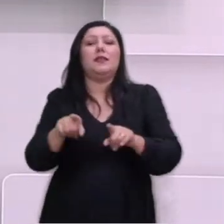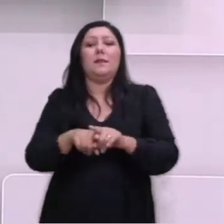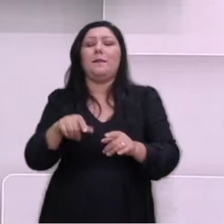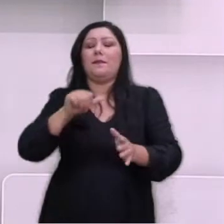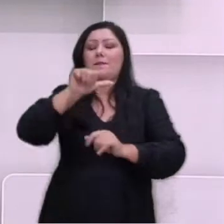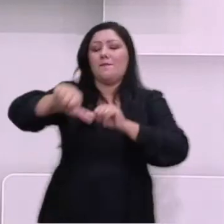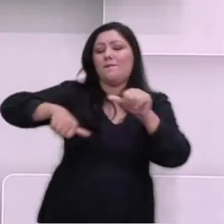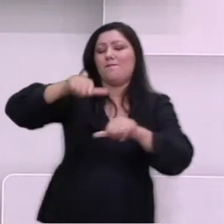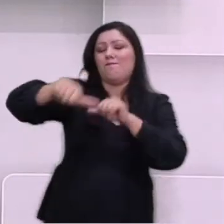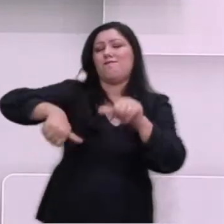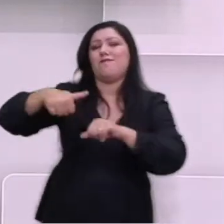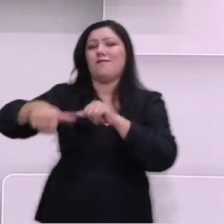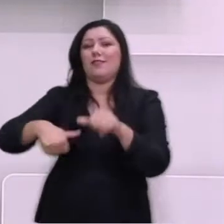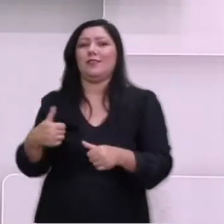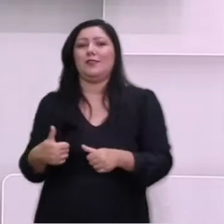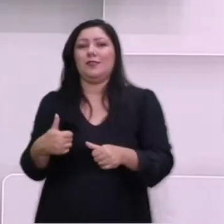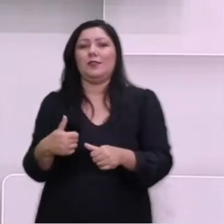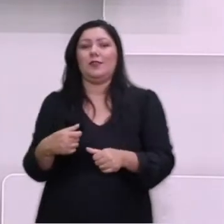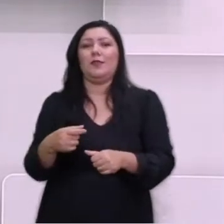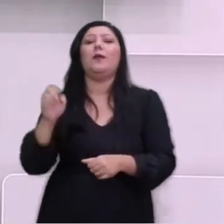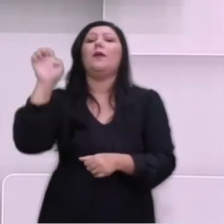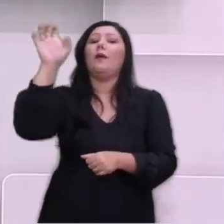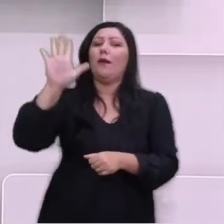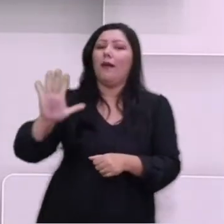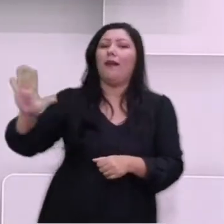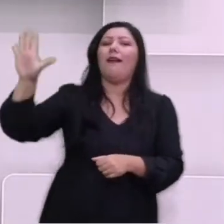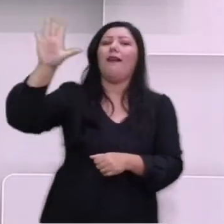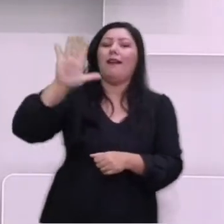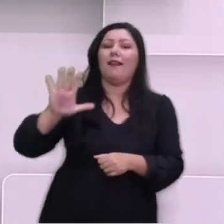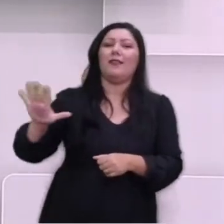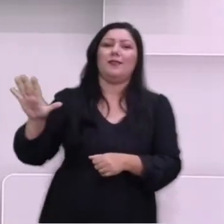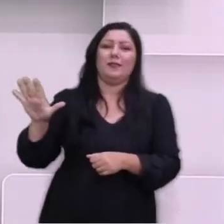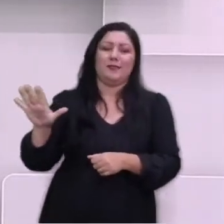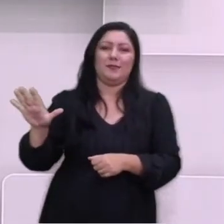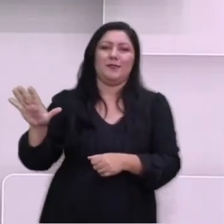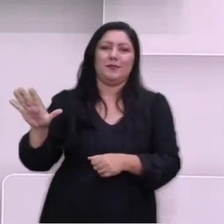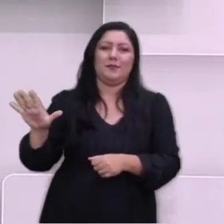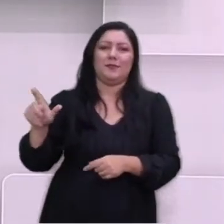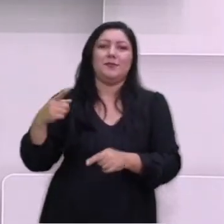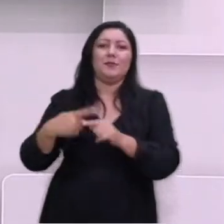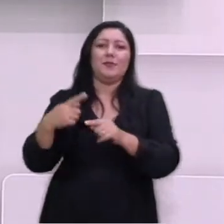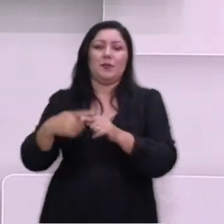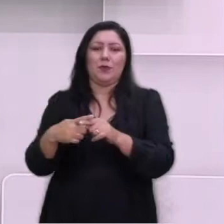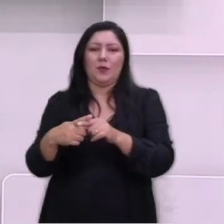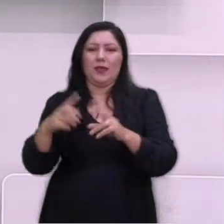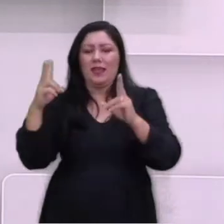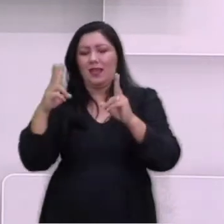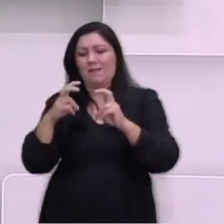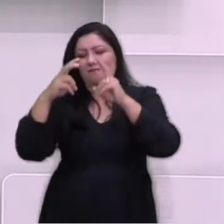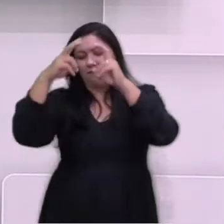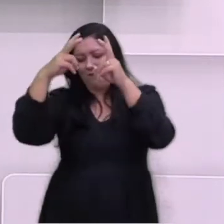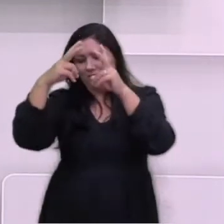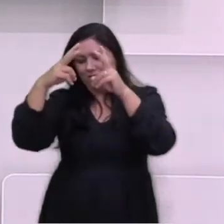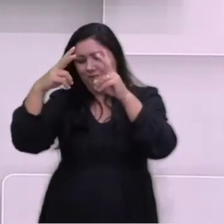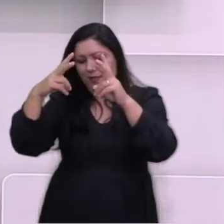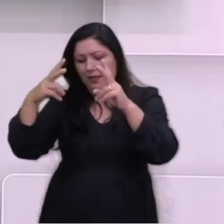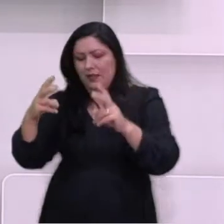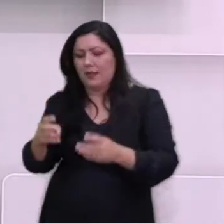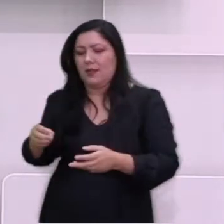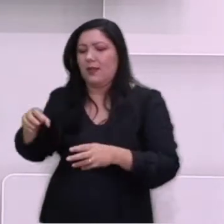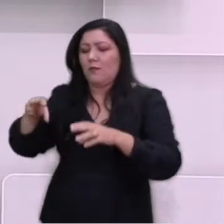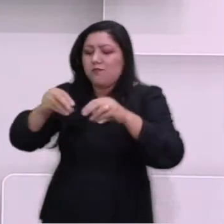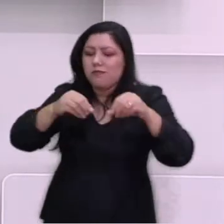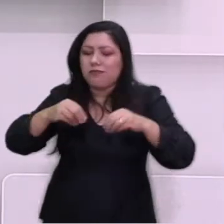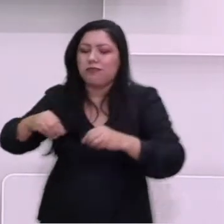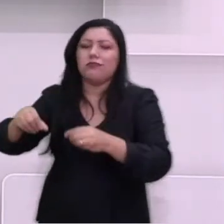das fronteiras foi o continente europeu. Em razão da luta por territórios, teve início um dos maiores conflitos da humanidade, a